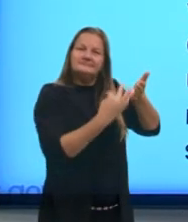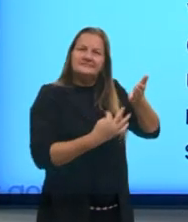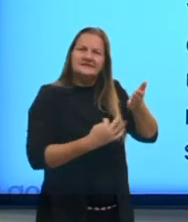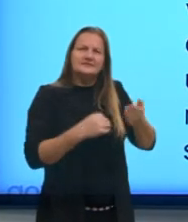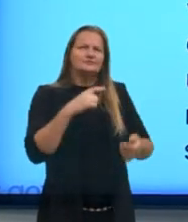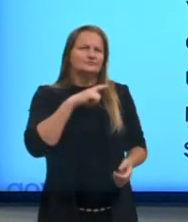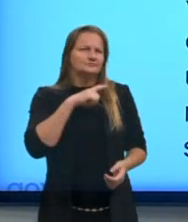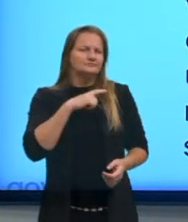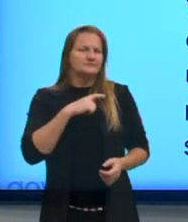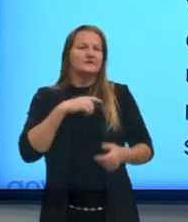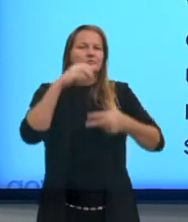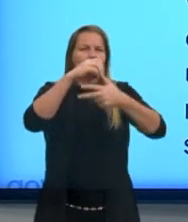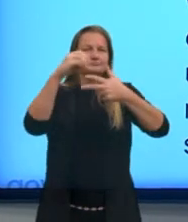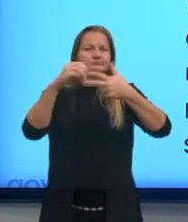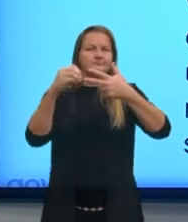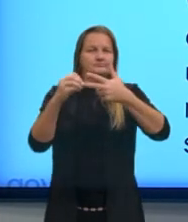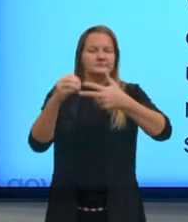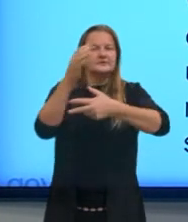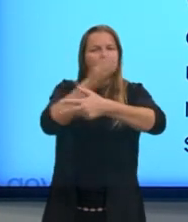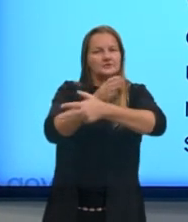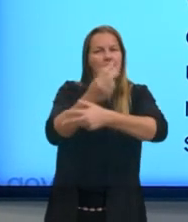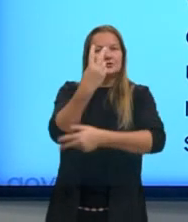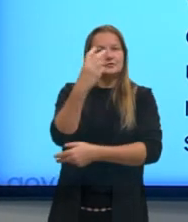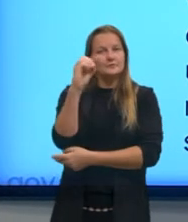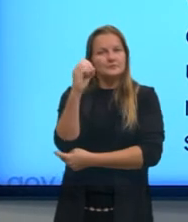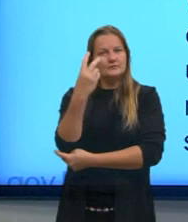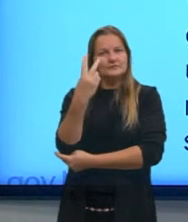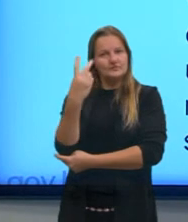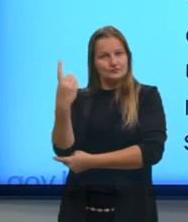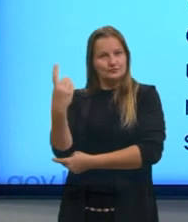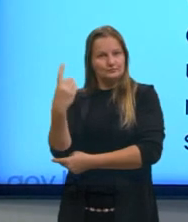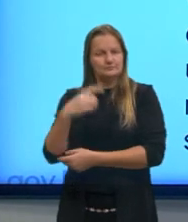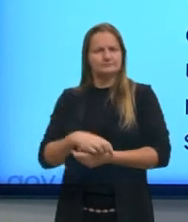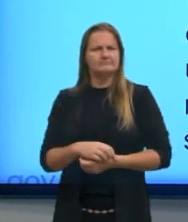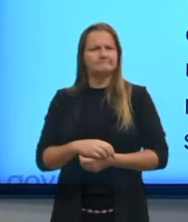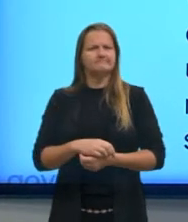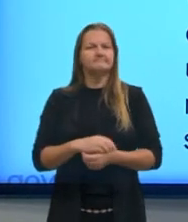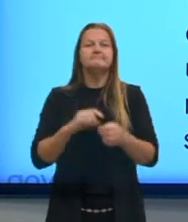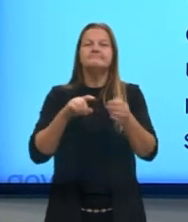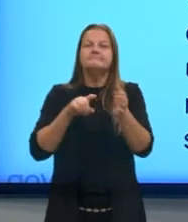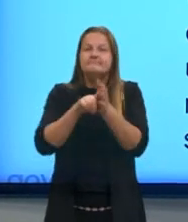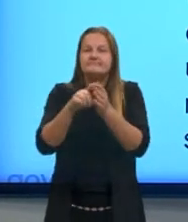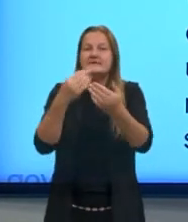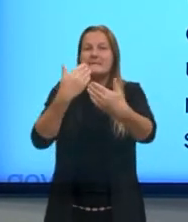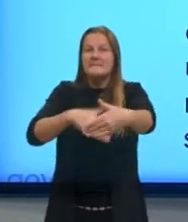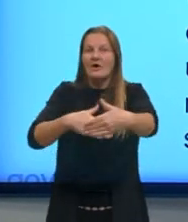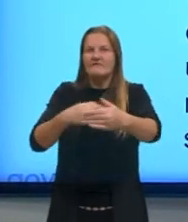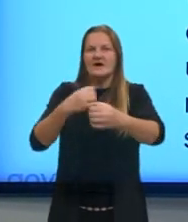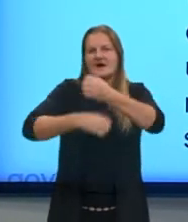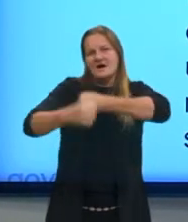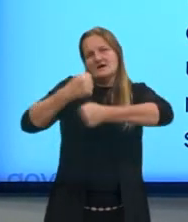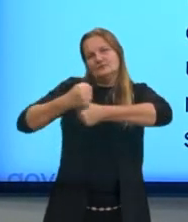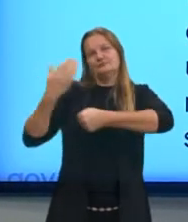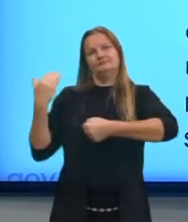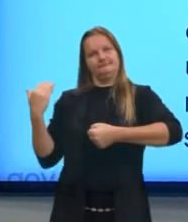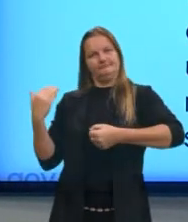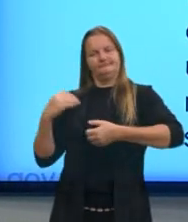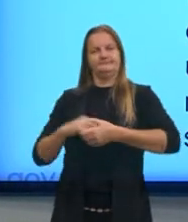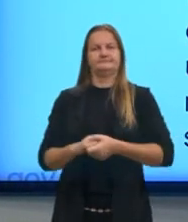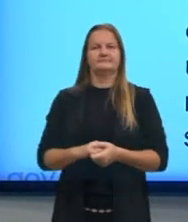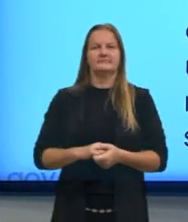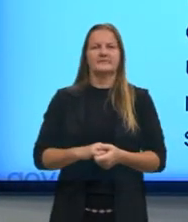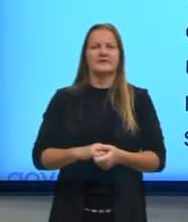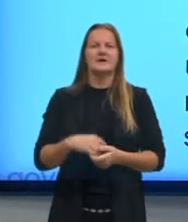questão do Enem de 2021. Eu trago aqui uma questão do ano passado. Ele é um texto do